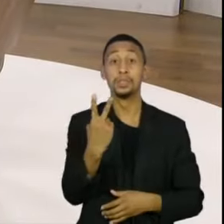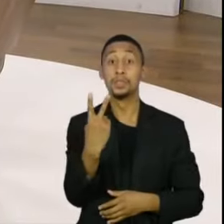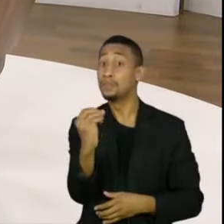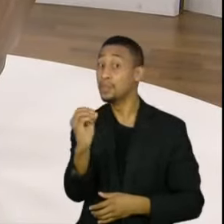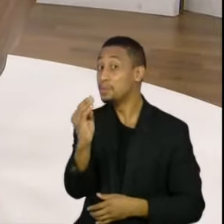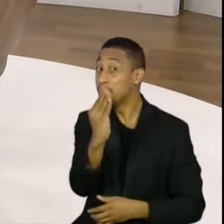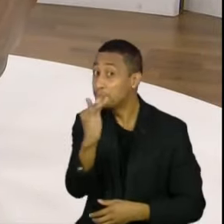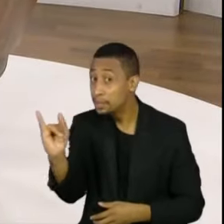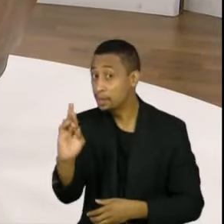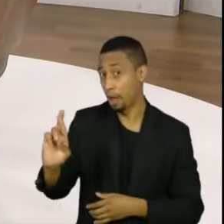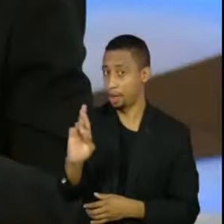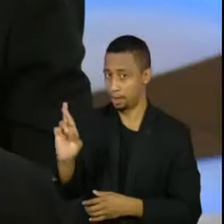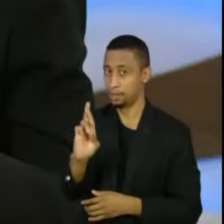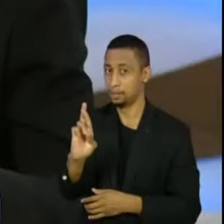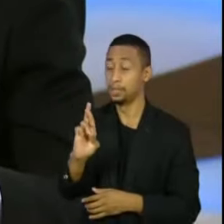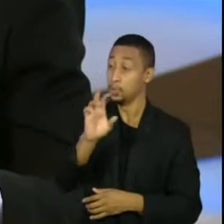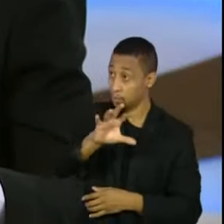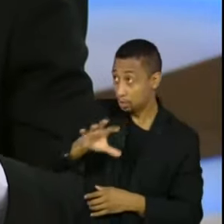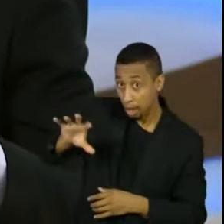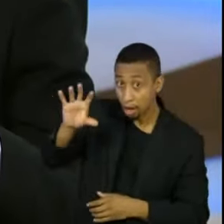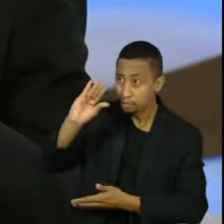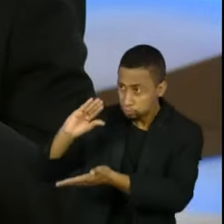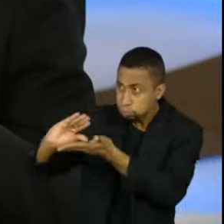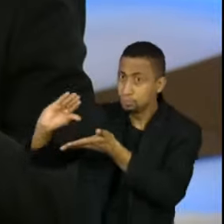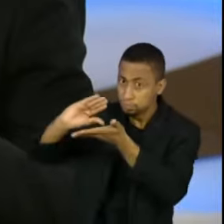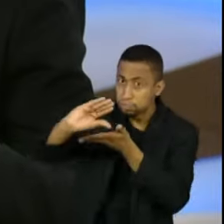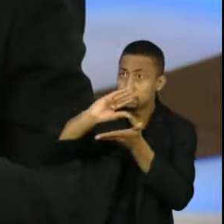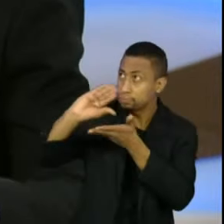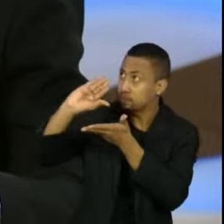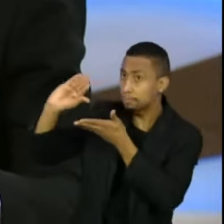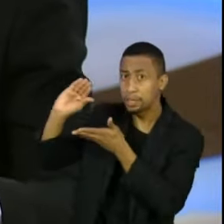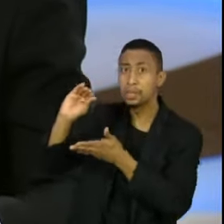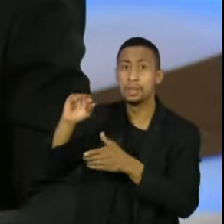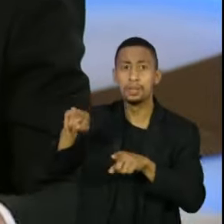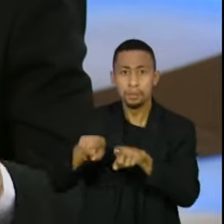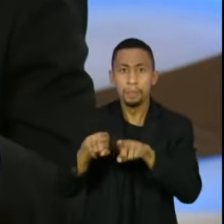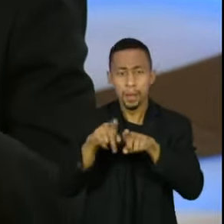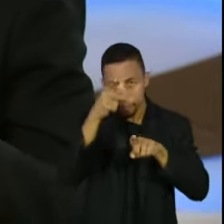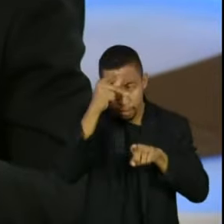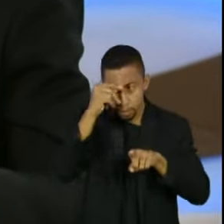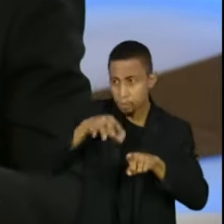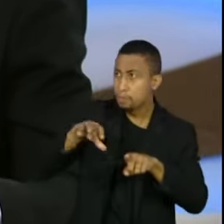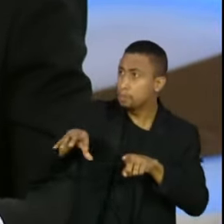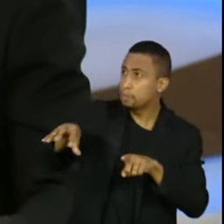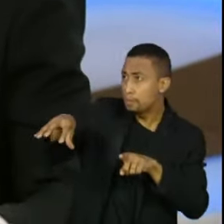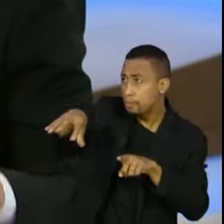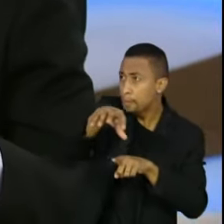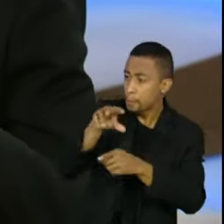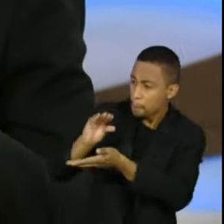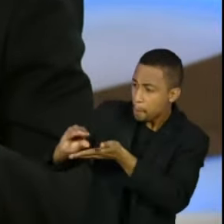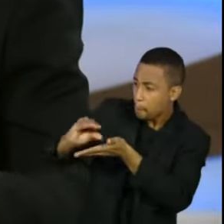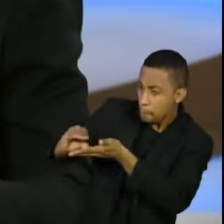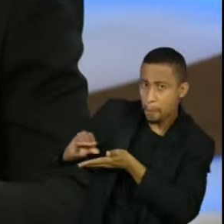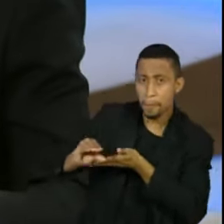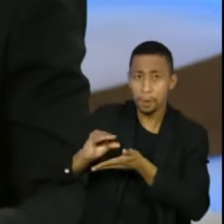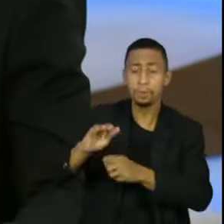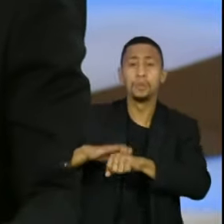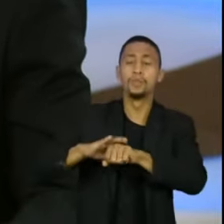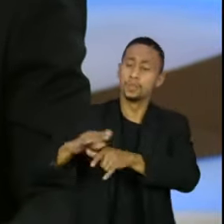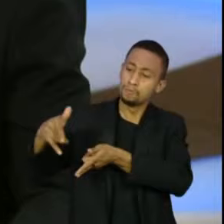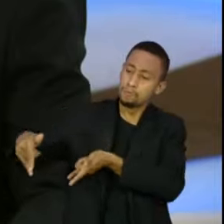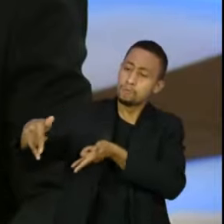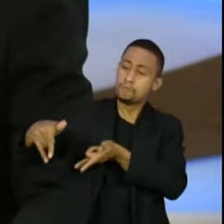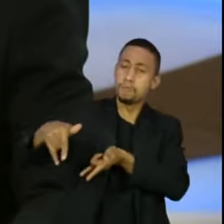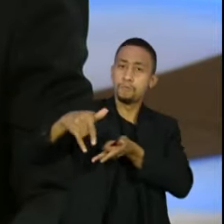E os estados e os municípios receberam recursos para poder instalar os seus leitos de UTI, fazer os hospitais de campanha, ter o custeio